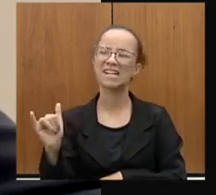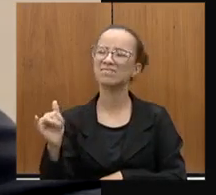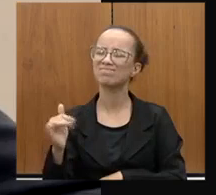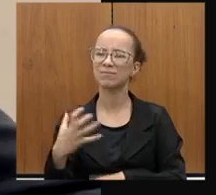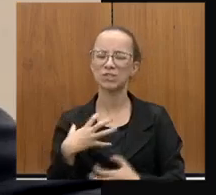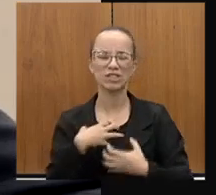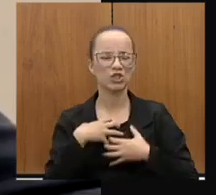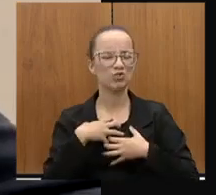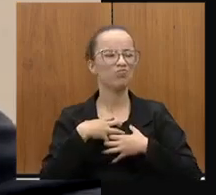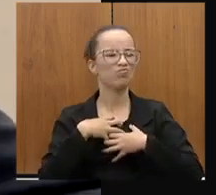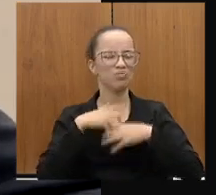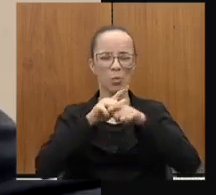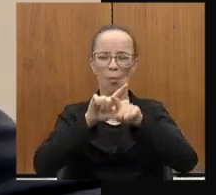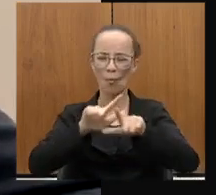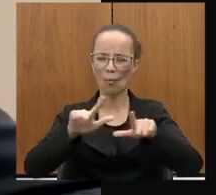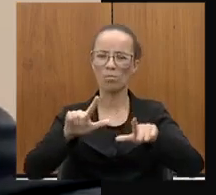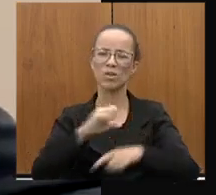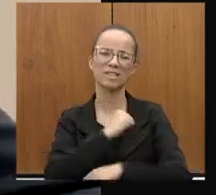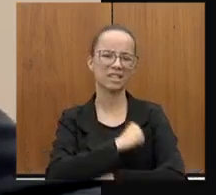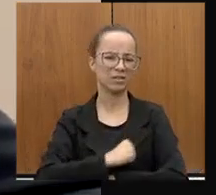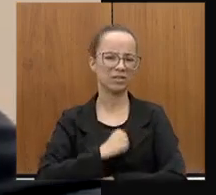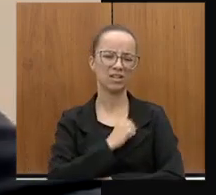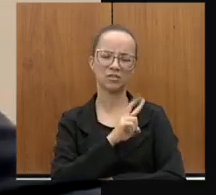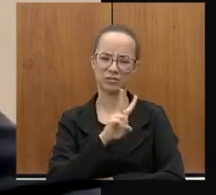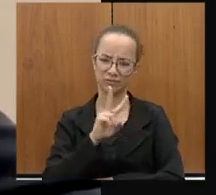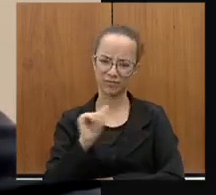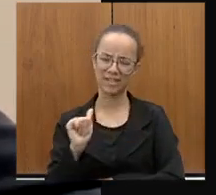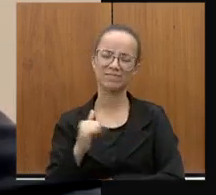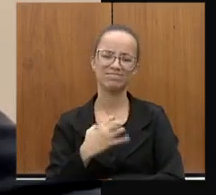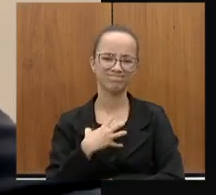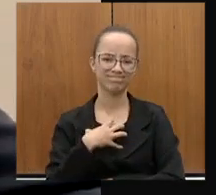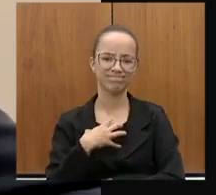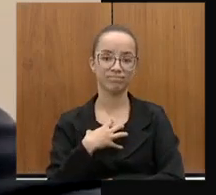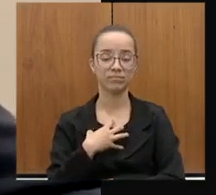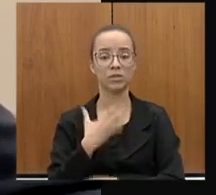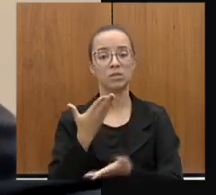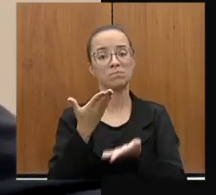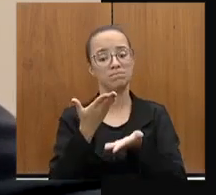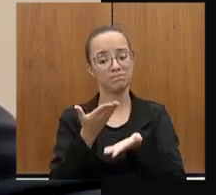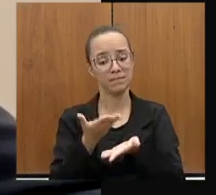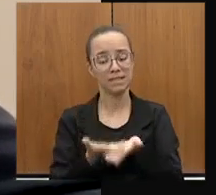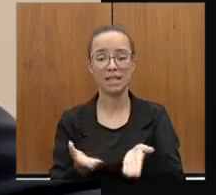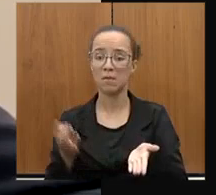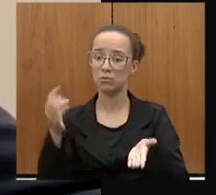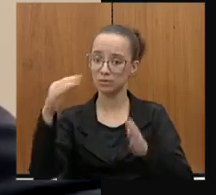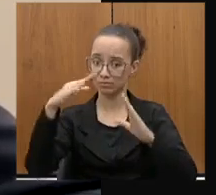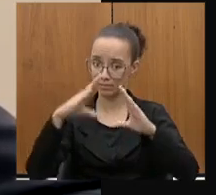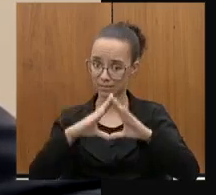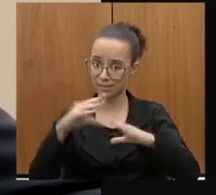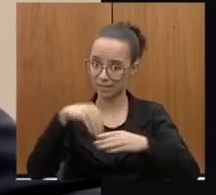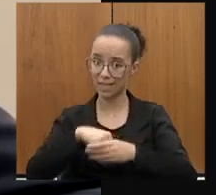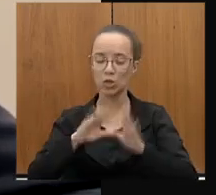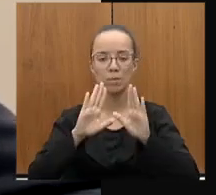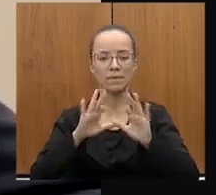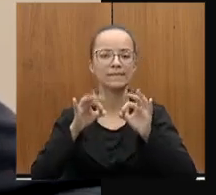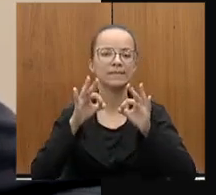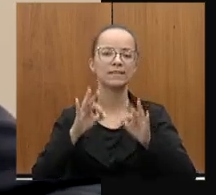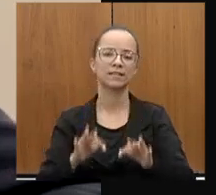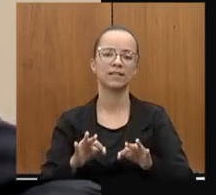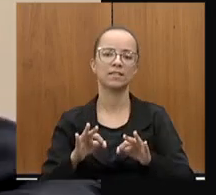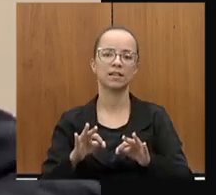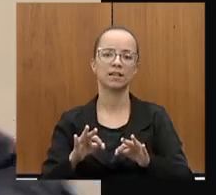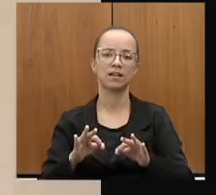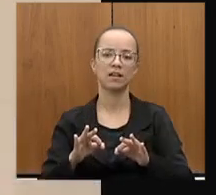importante, vai deixar saudades, nós perdemos aqui na Assembleia, mas com certeza o Congresso